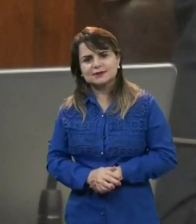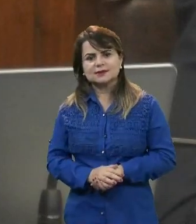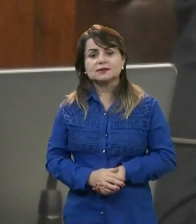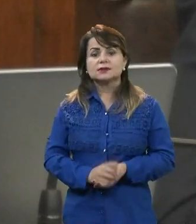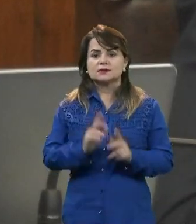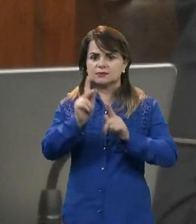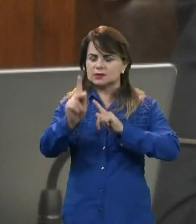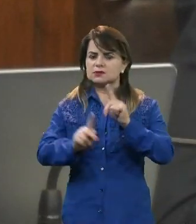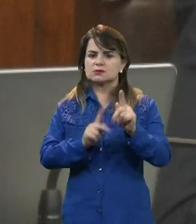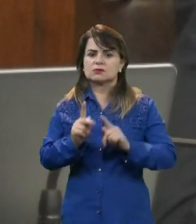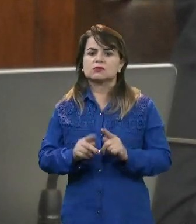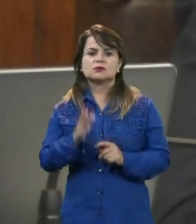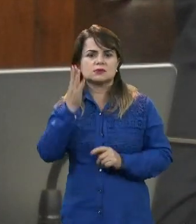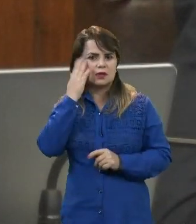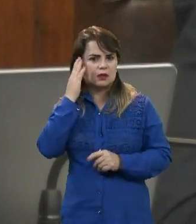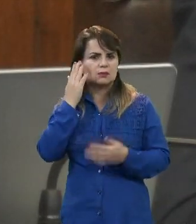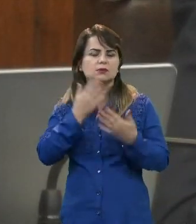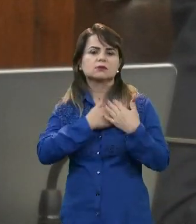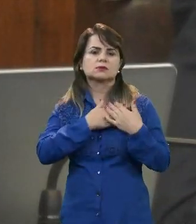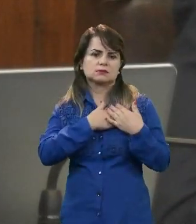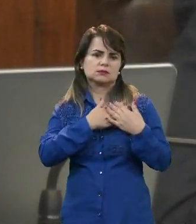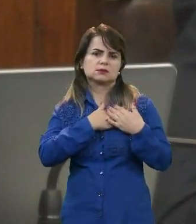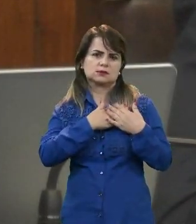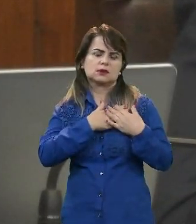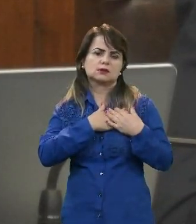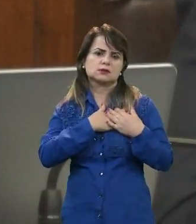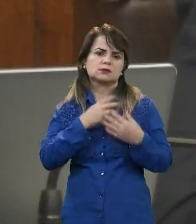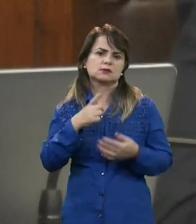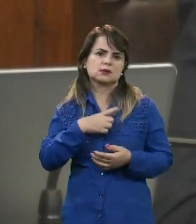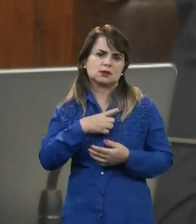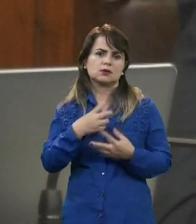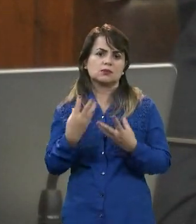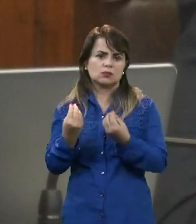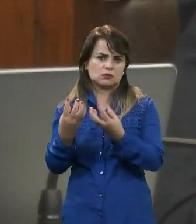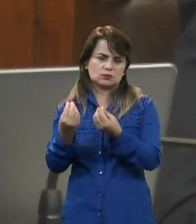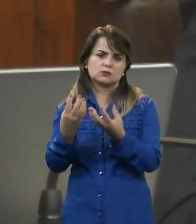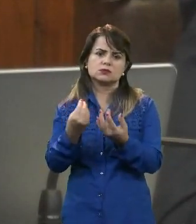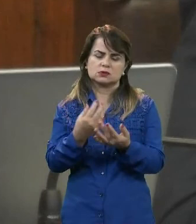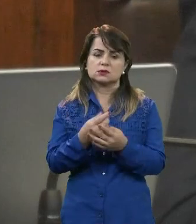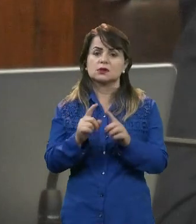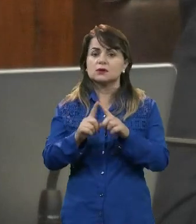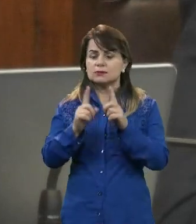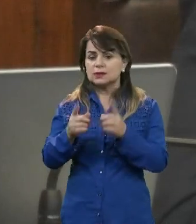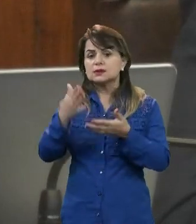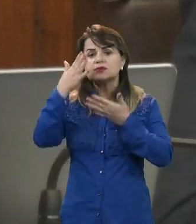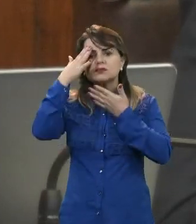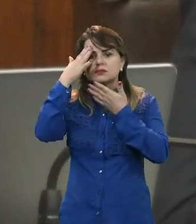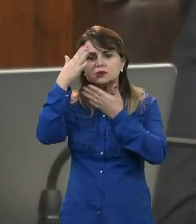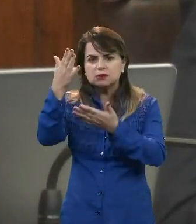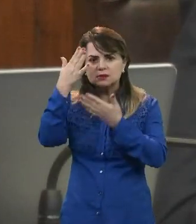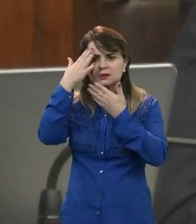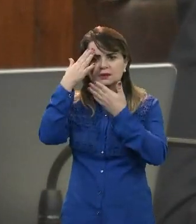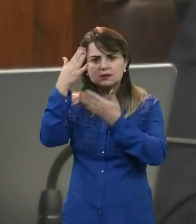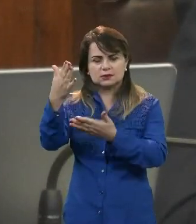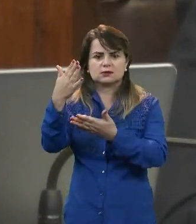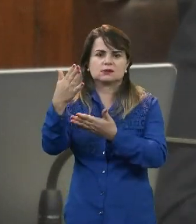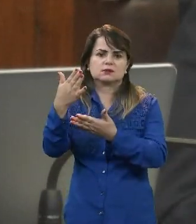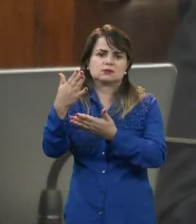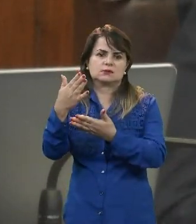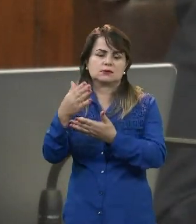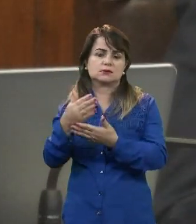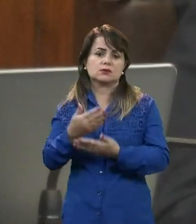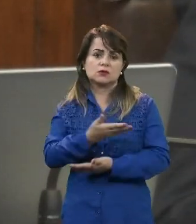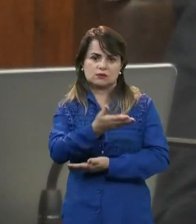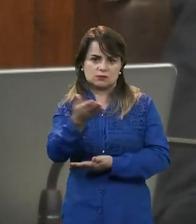extremamente atarefados, comprometidos, com uma agenda muito grande. Por isso, agradeço muito vocês terem aceito